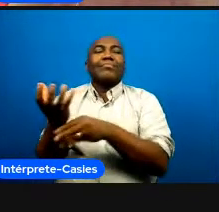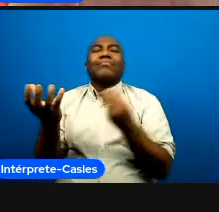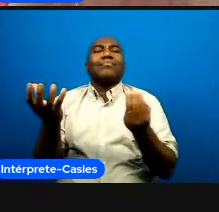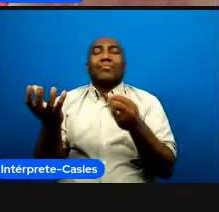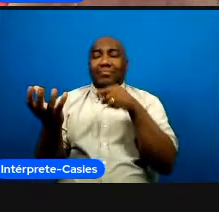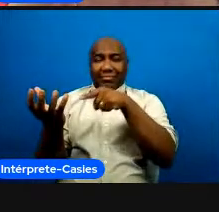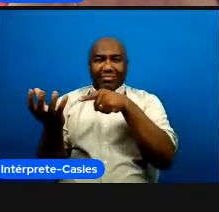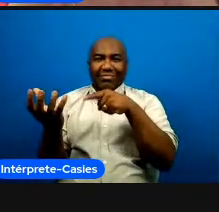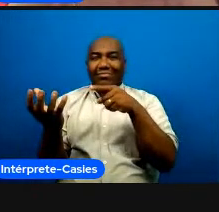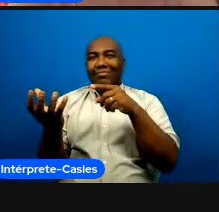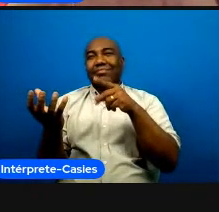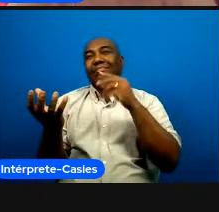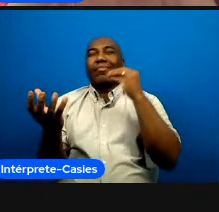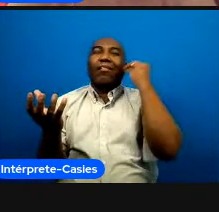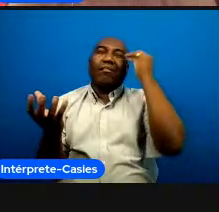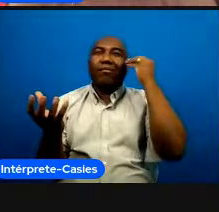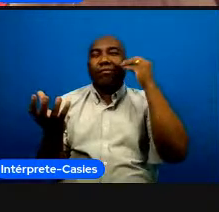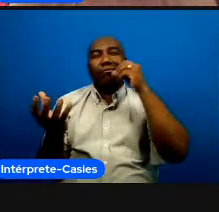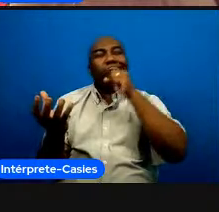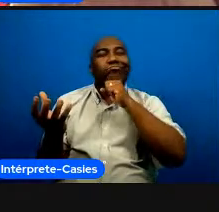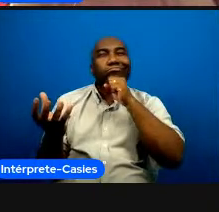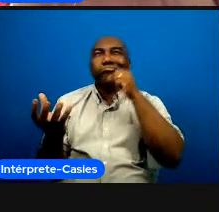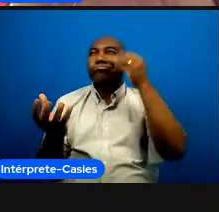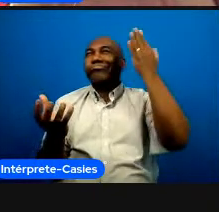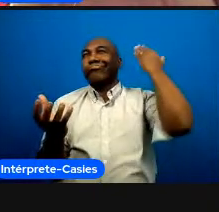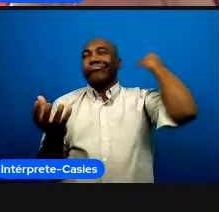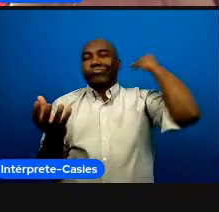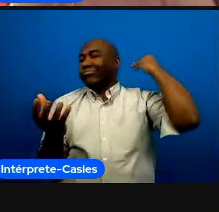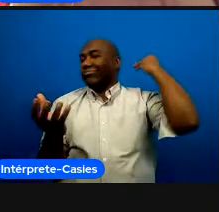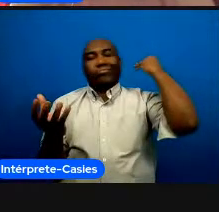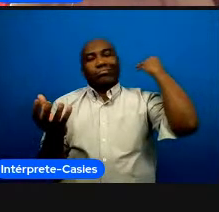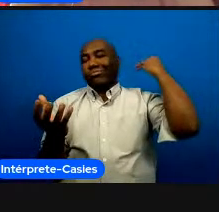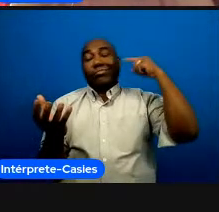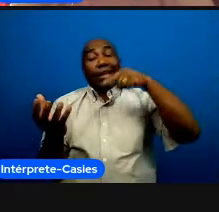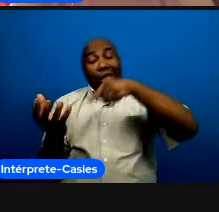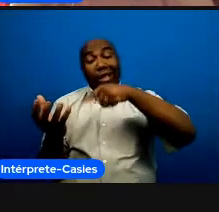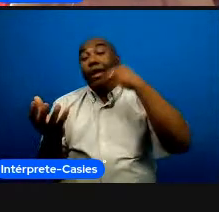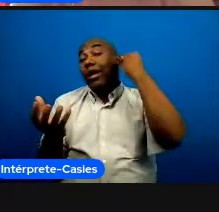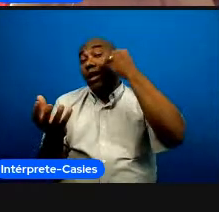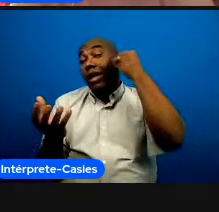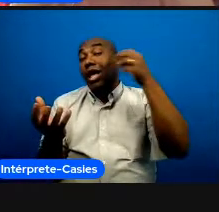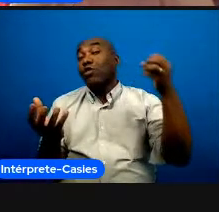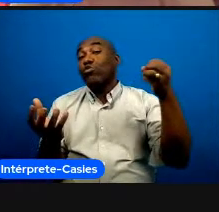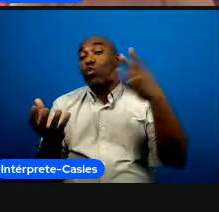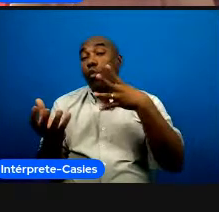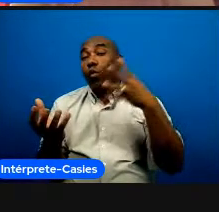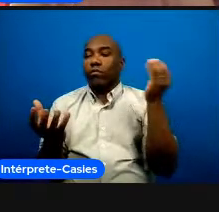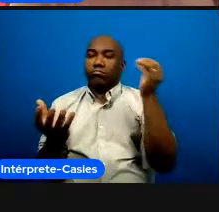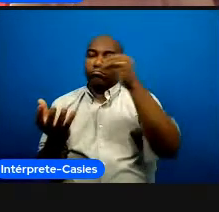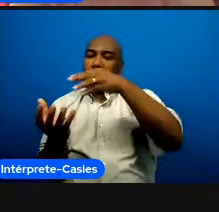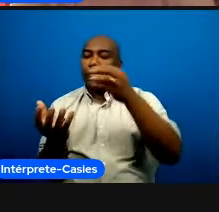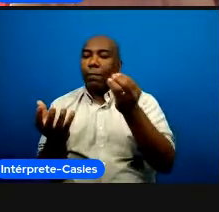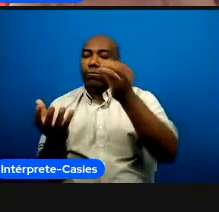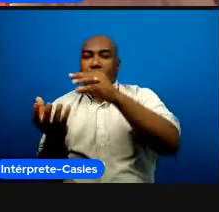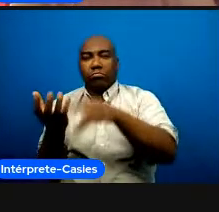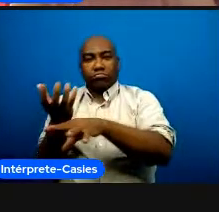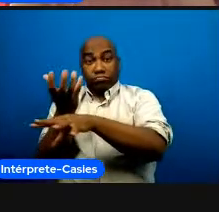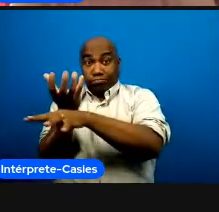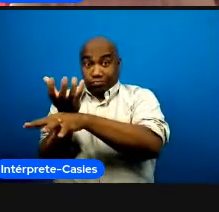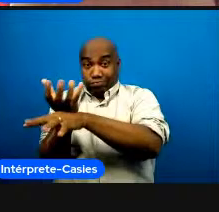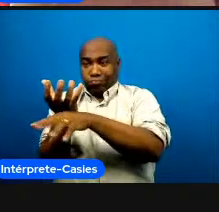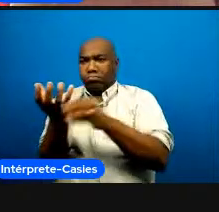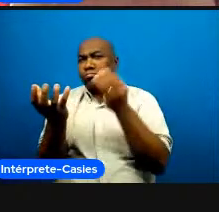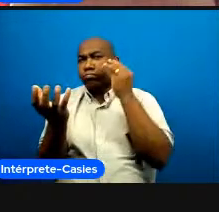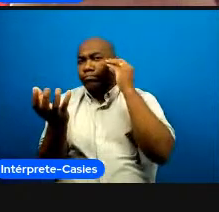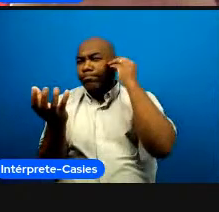metodologias antigas já que ela nasce nova ela precisava de metodologias que atendessem a esse dinamismo que é atuar como treinador ou